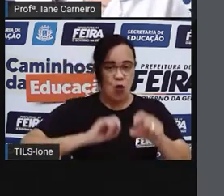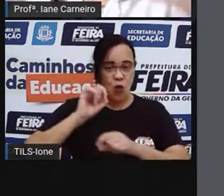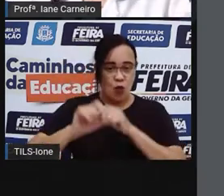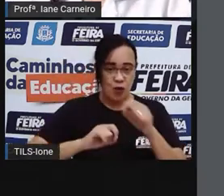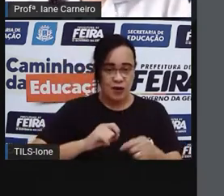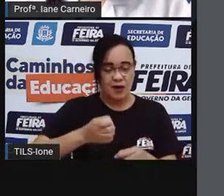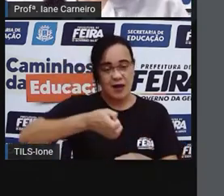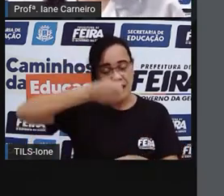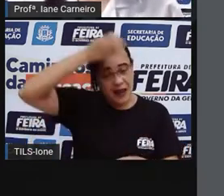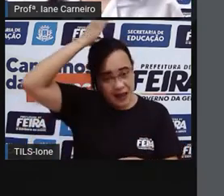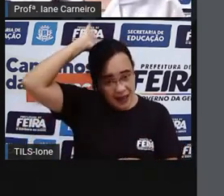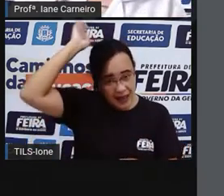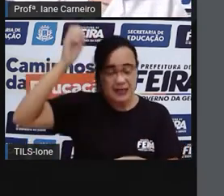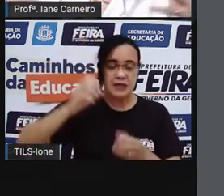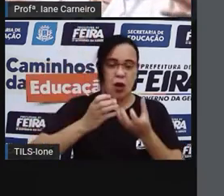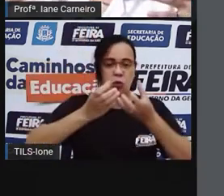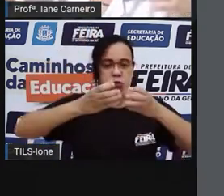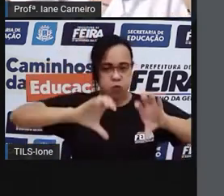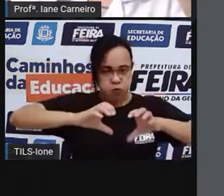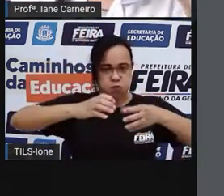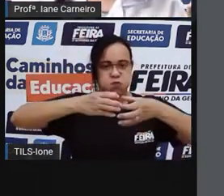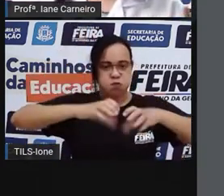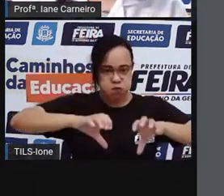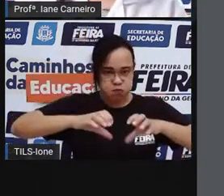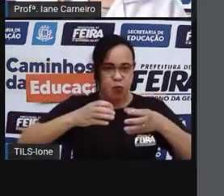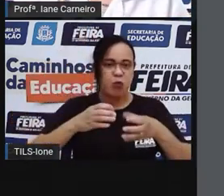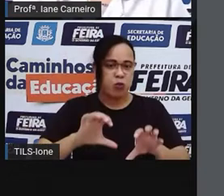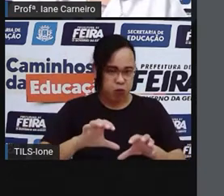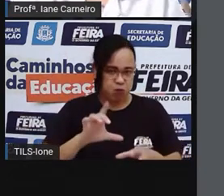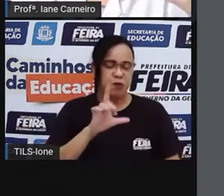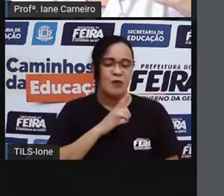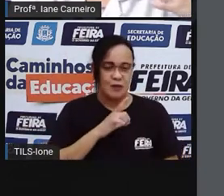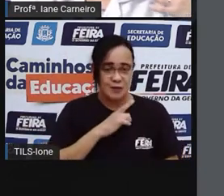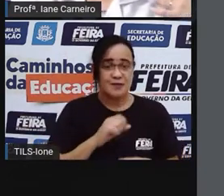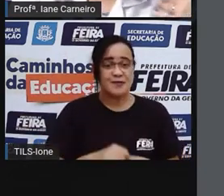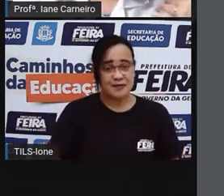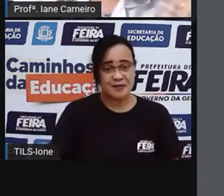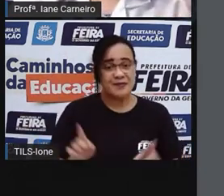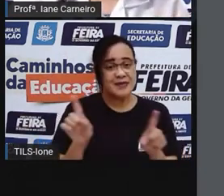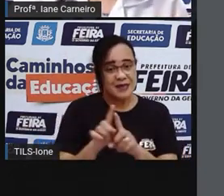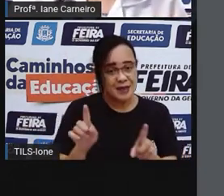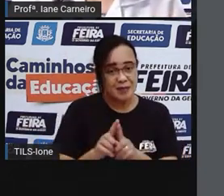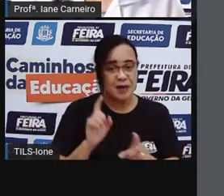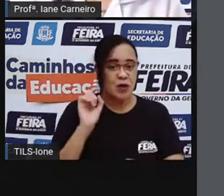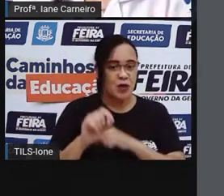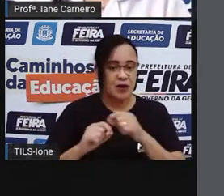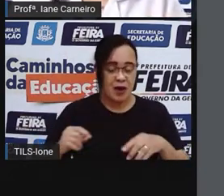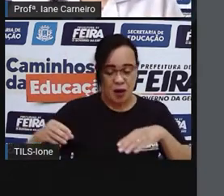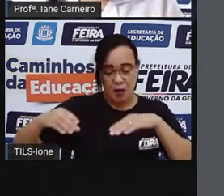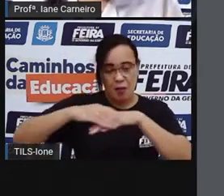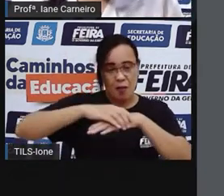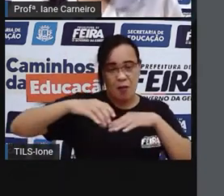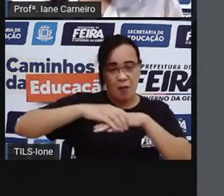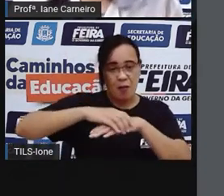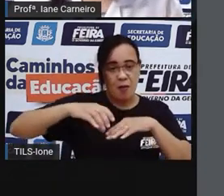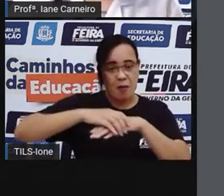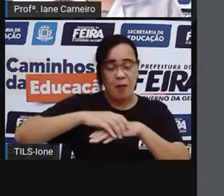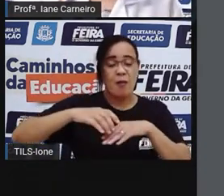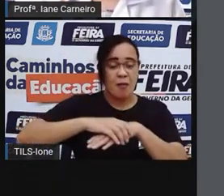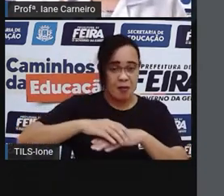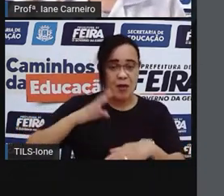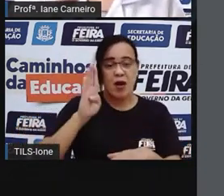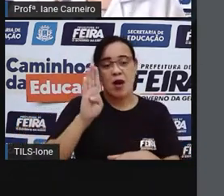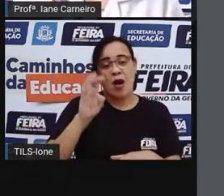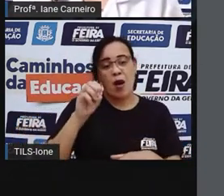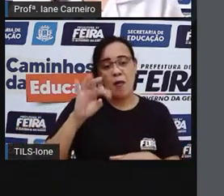a galinha bota o ovo, né? A galinha está botando o ovo. E também tem bota, que é o que a calça no pé, né?